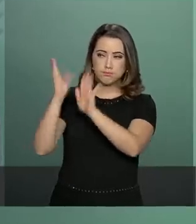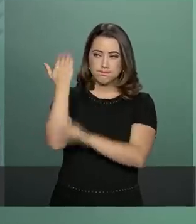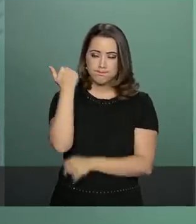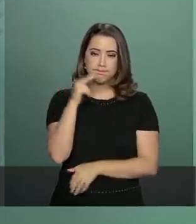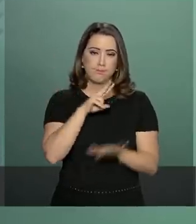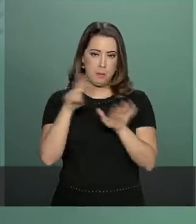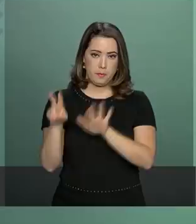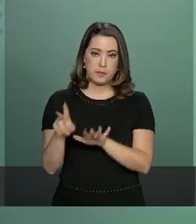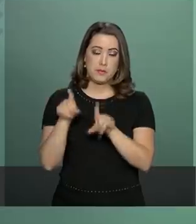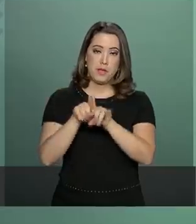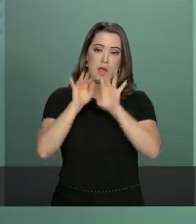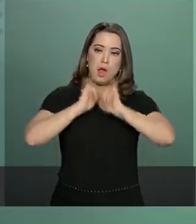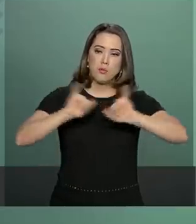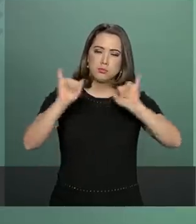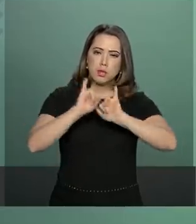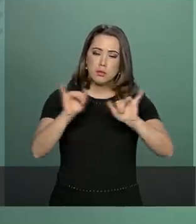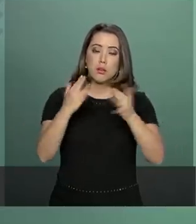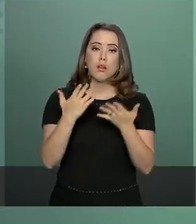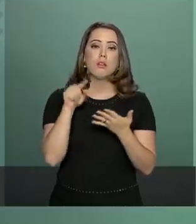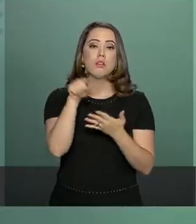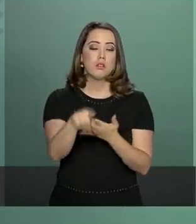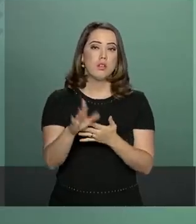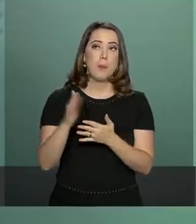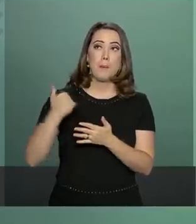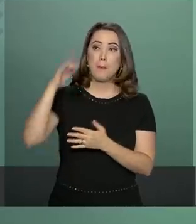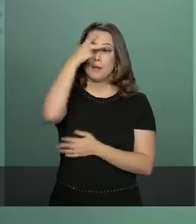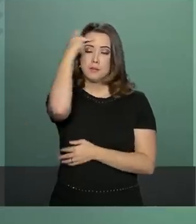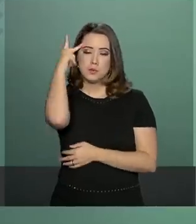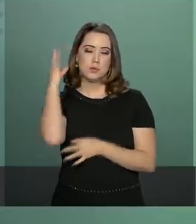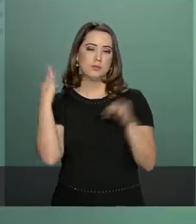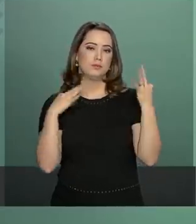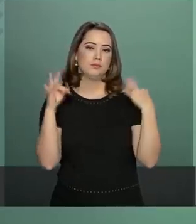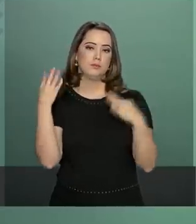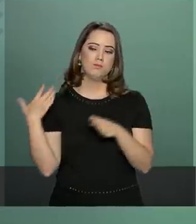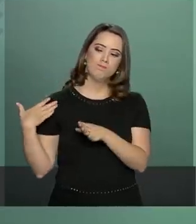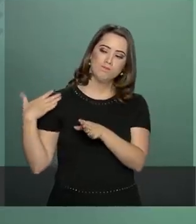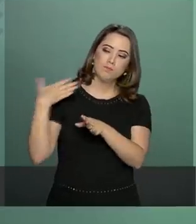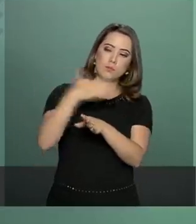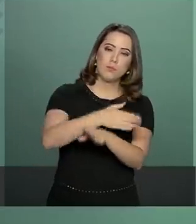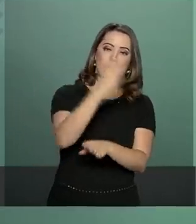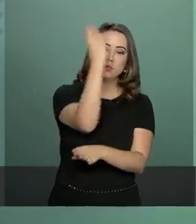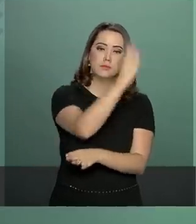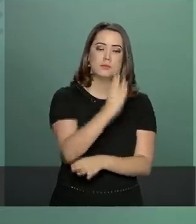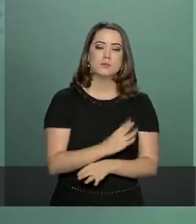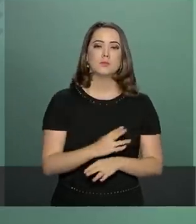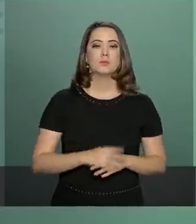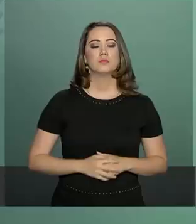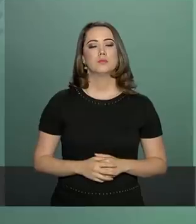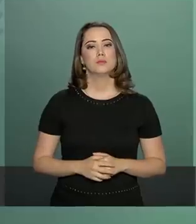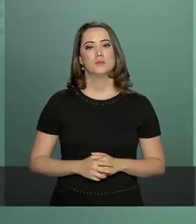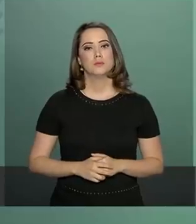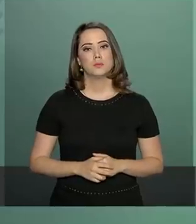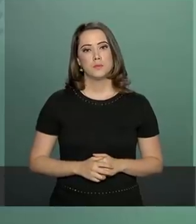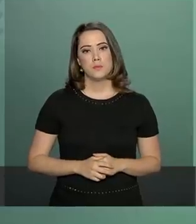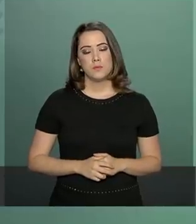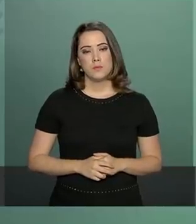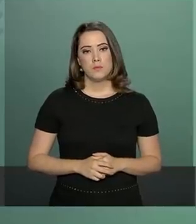ainda mais a presença desses turistas aqui no nosso país.